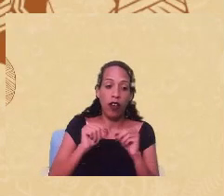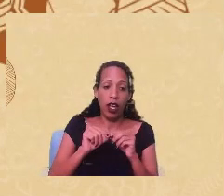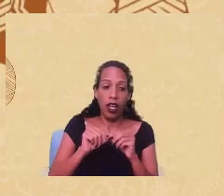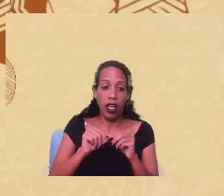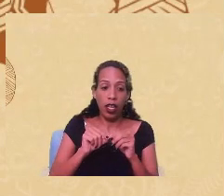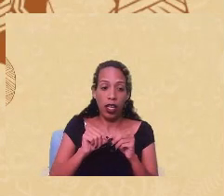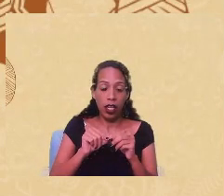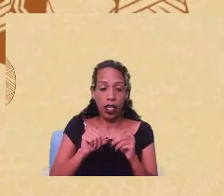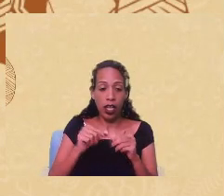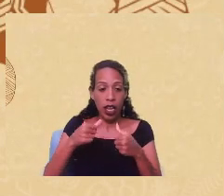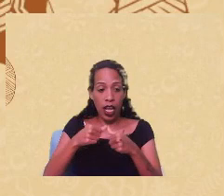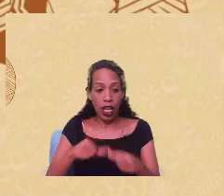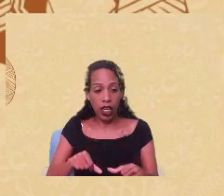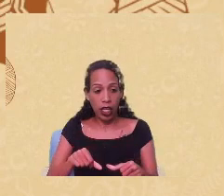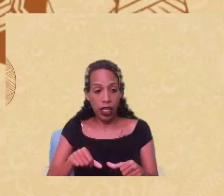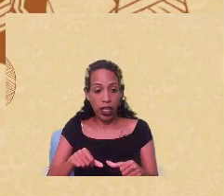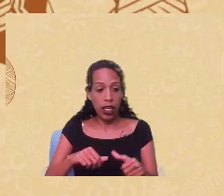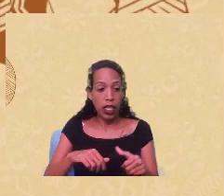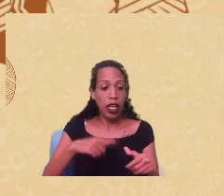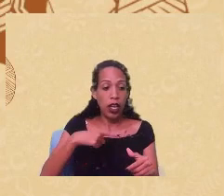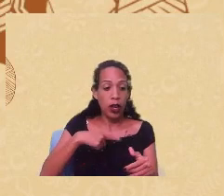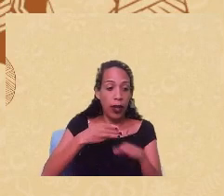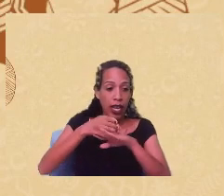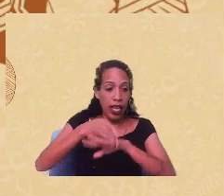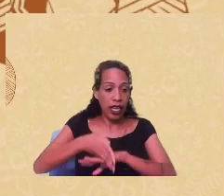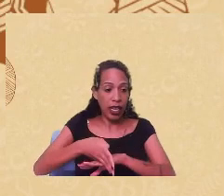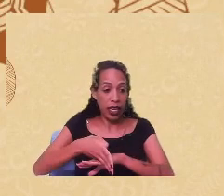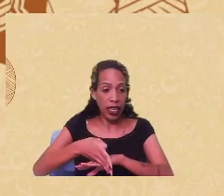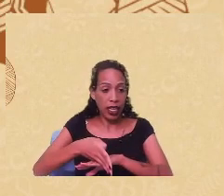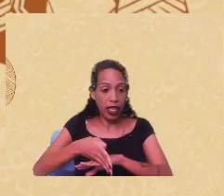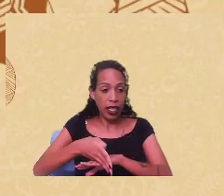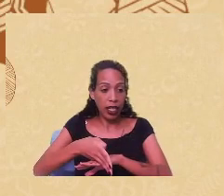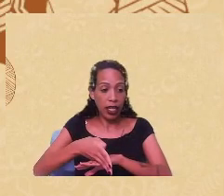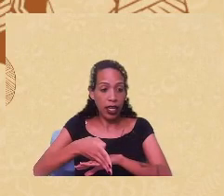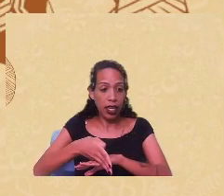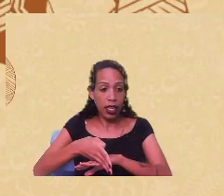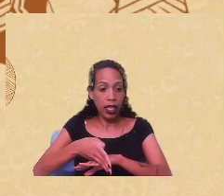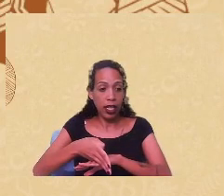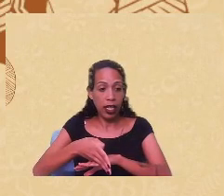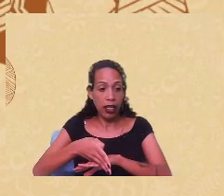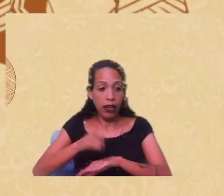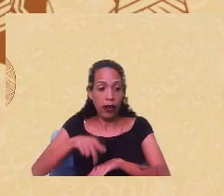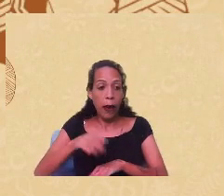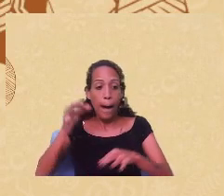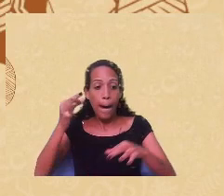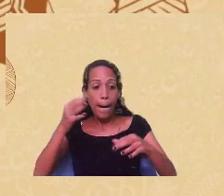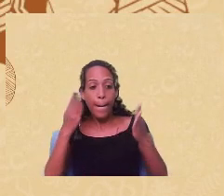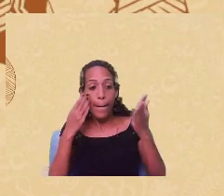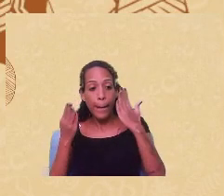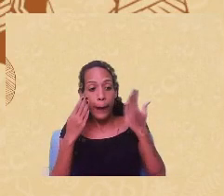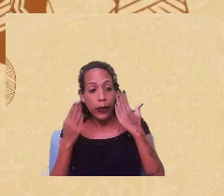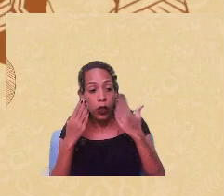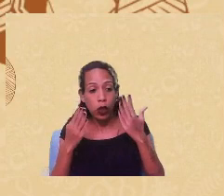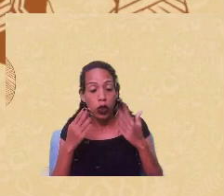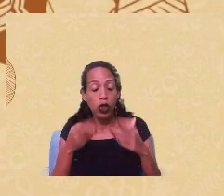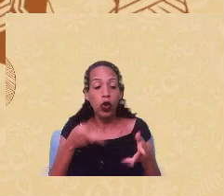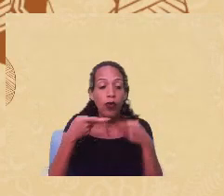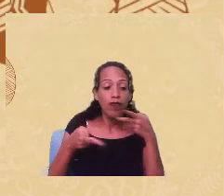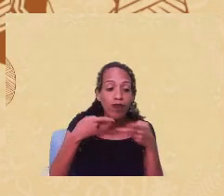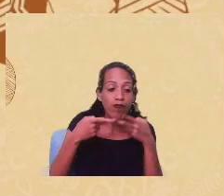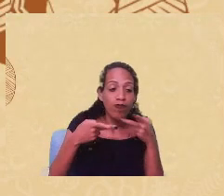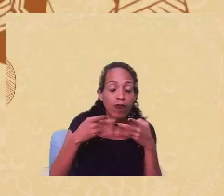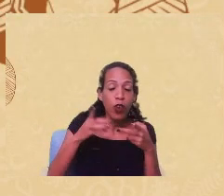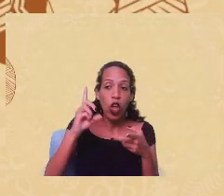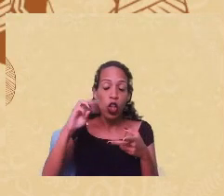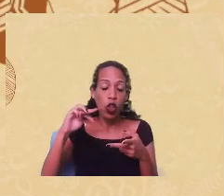aqueci, e que eu entrei, é a partir do contato com o Conselho Regional de Psicologia, o discurso dominante é um discurso do amigo